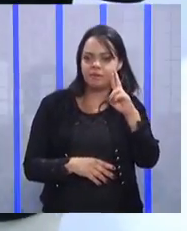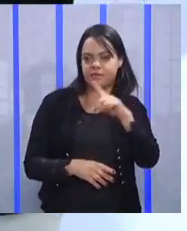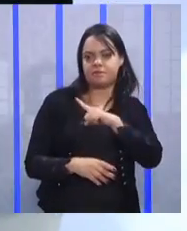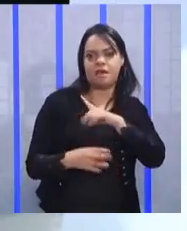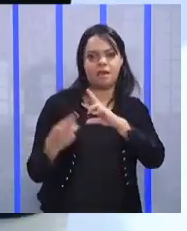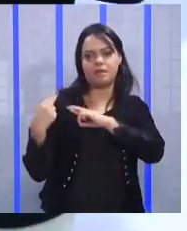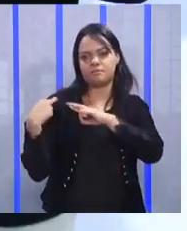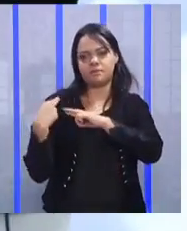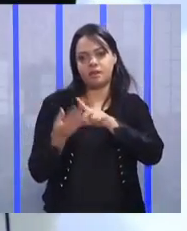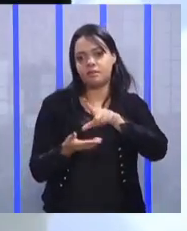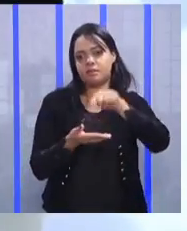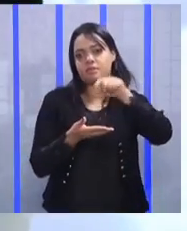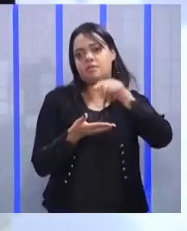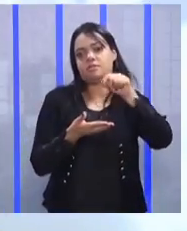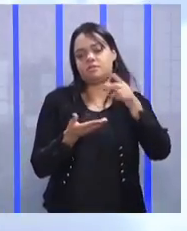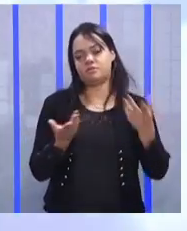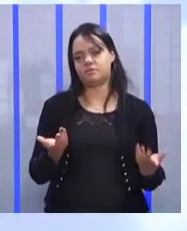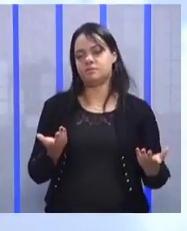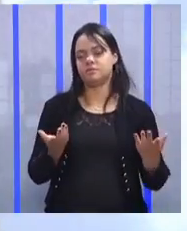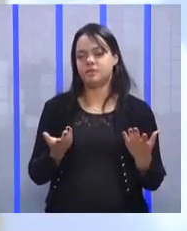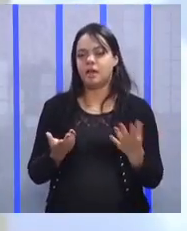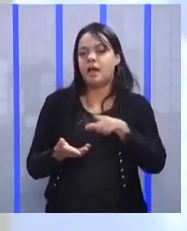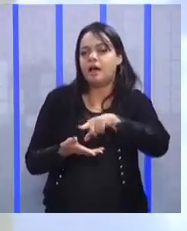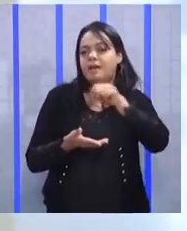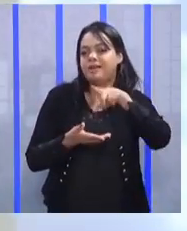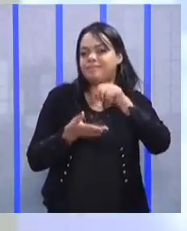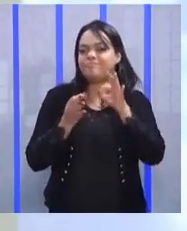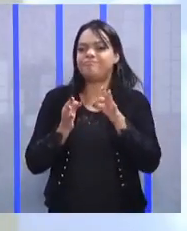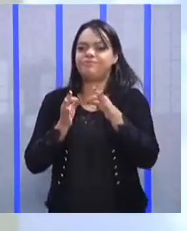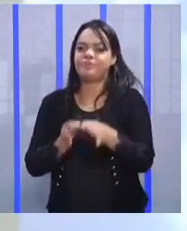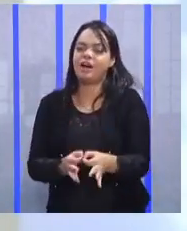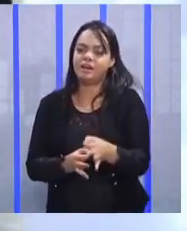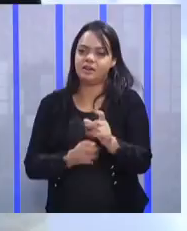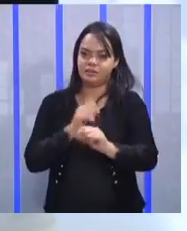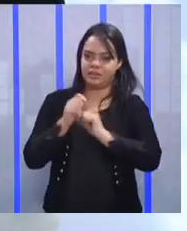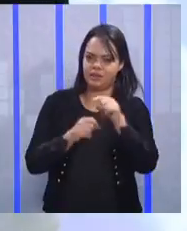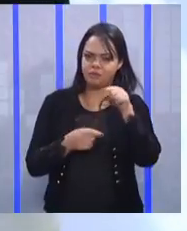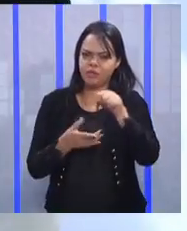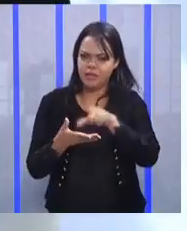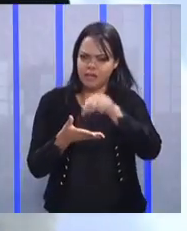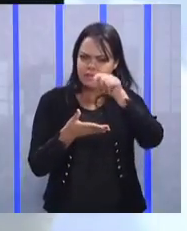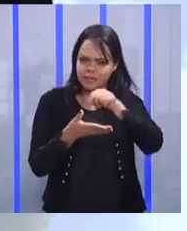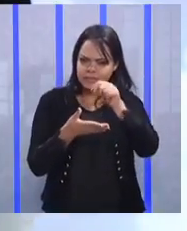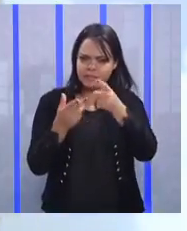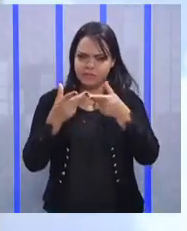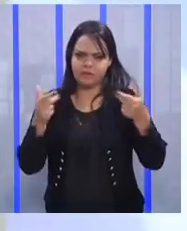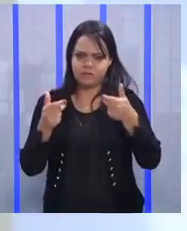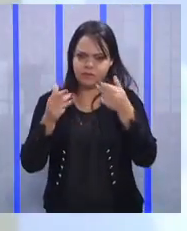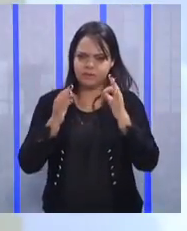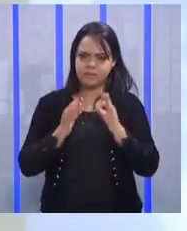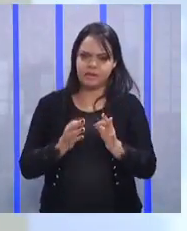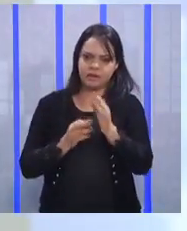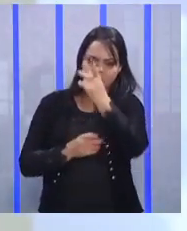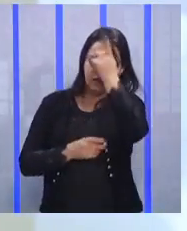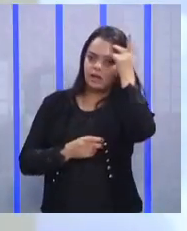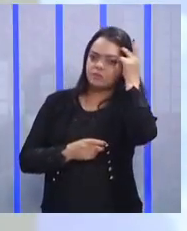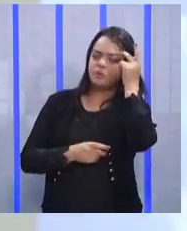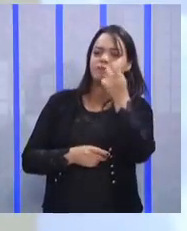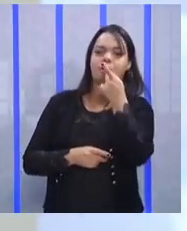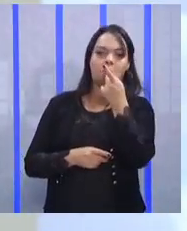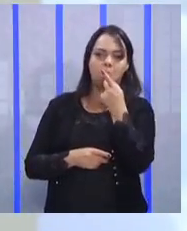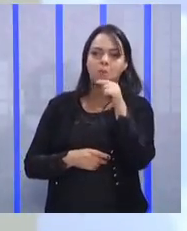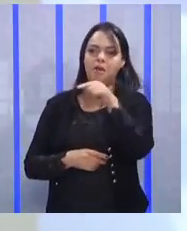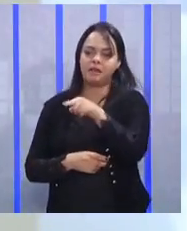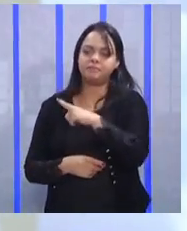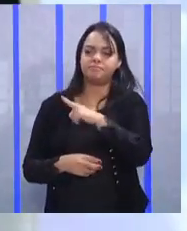responsabilidade. Ele tem que decidir. E a decisão, quando você decide as coisas, a pessoa, ó, esse cara aí, ele está,